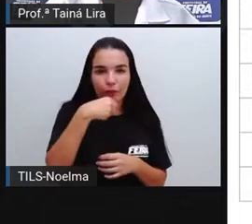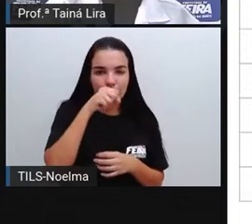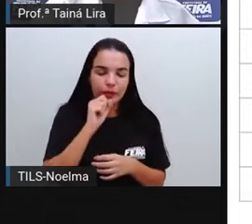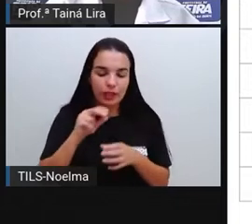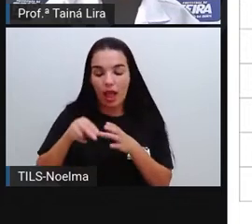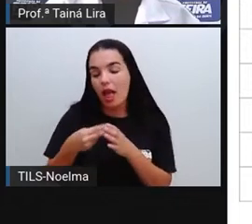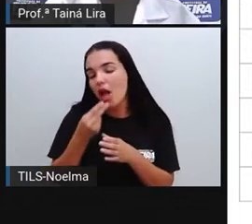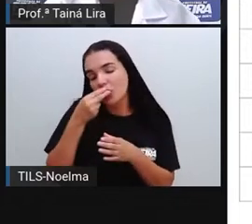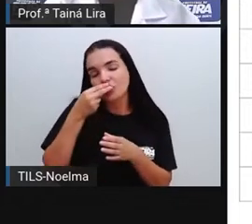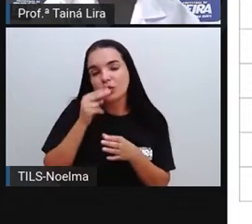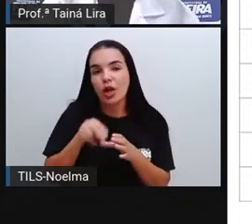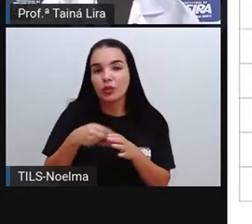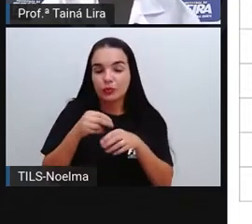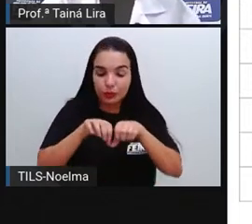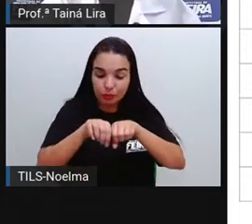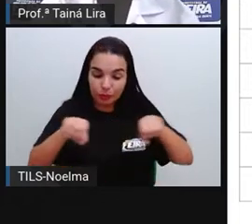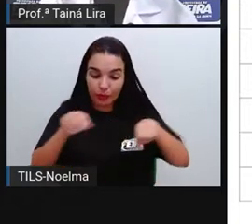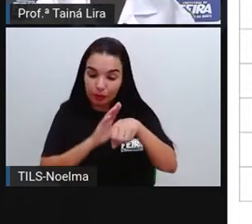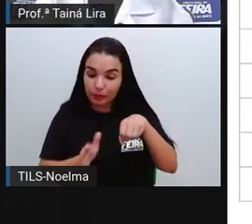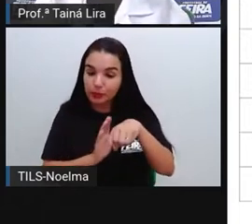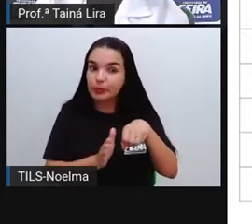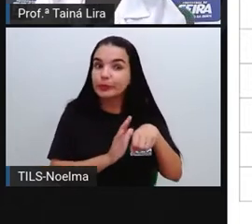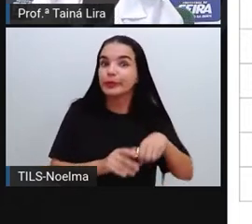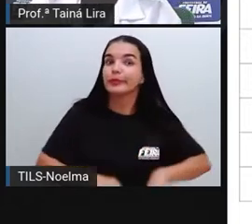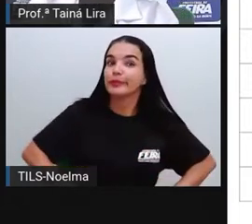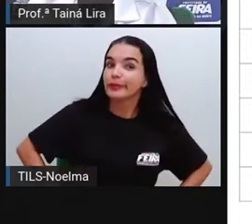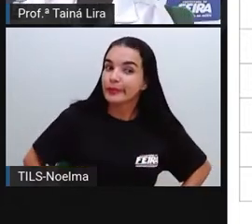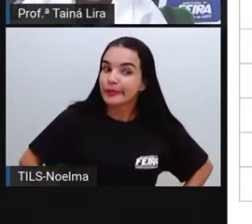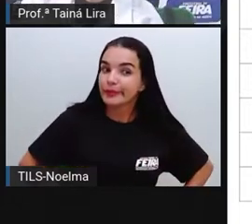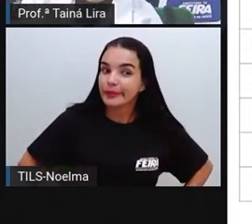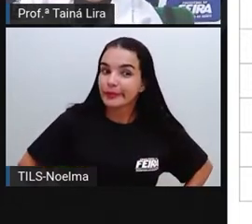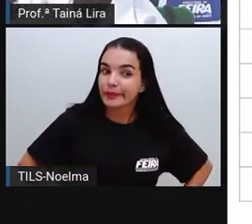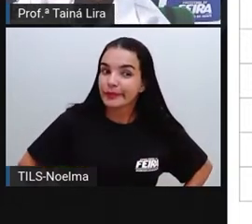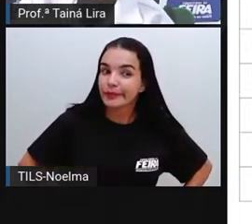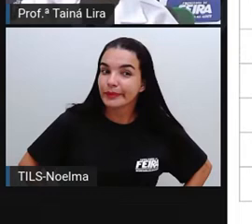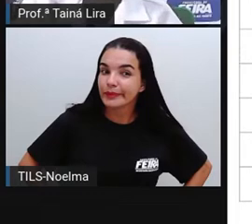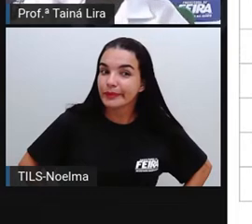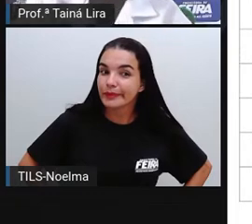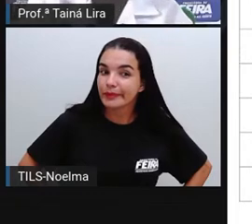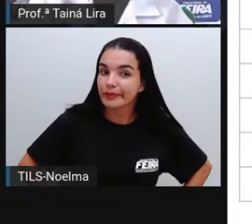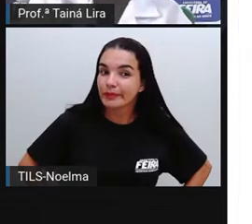iogurte, salsicha. E aí, segundo ano,